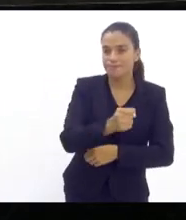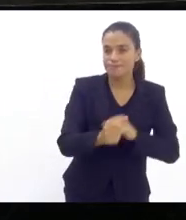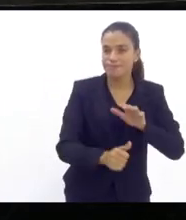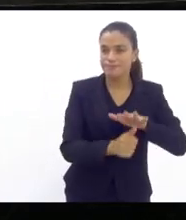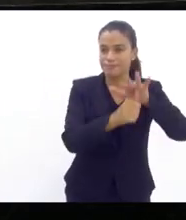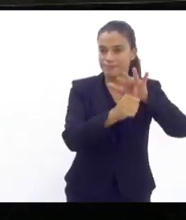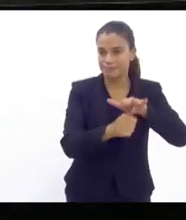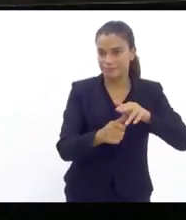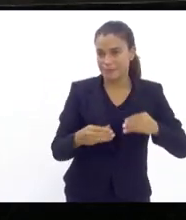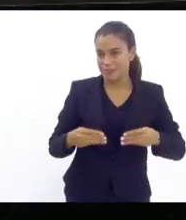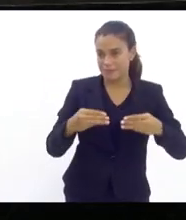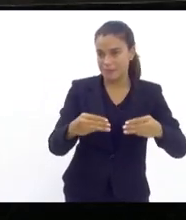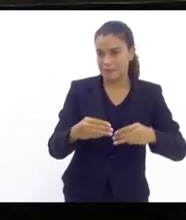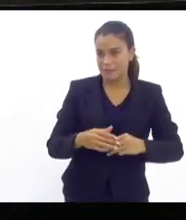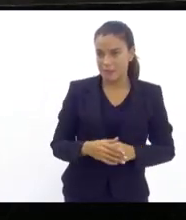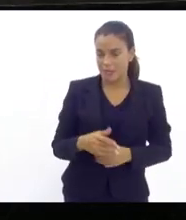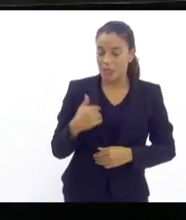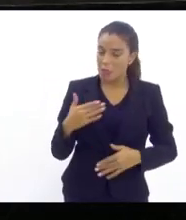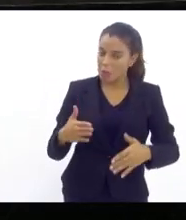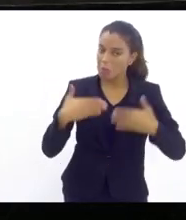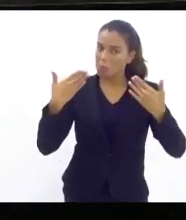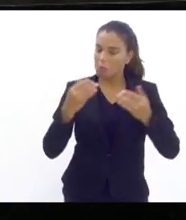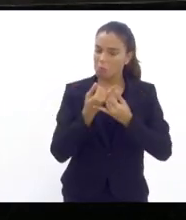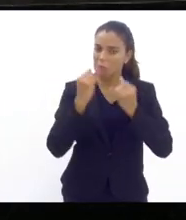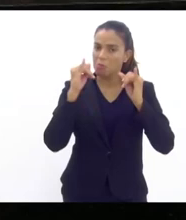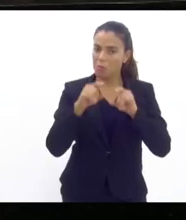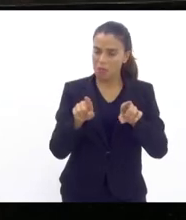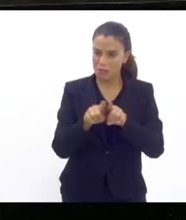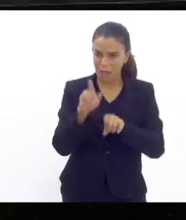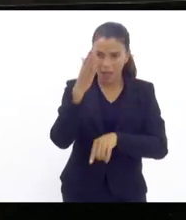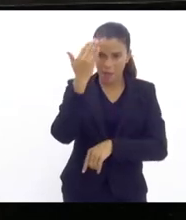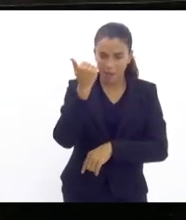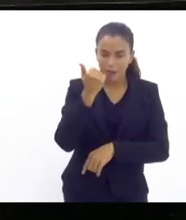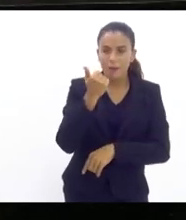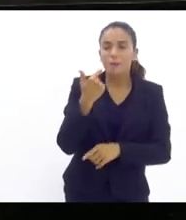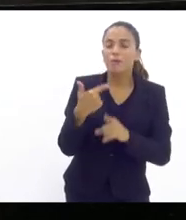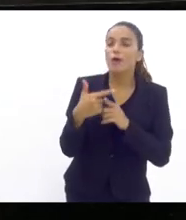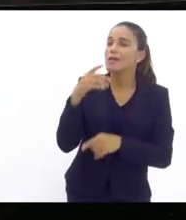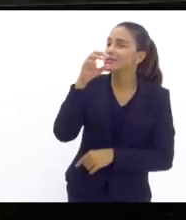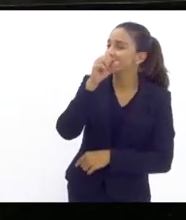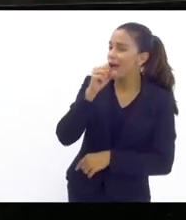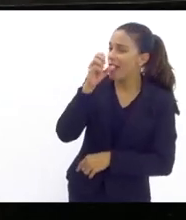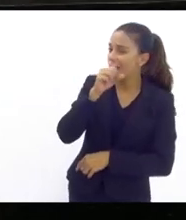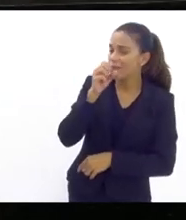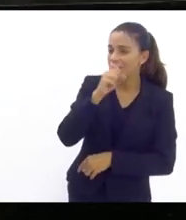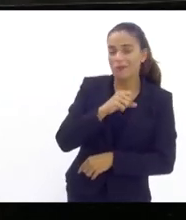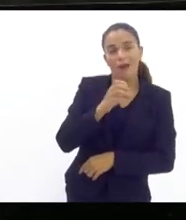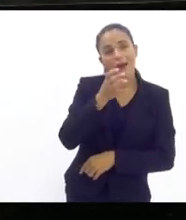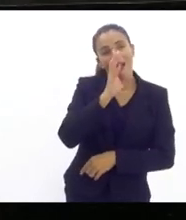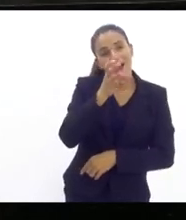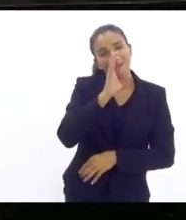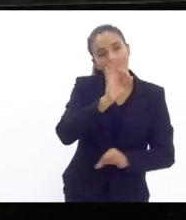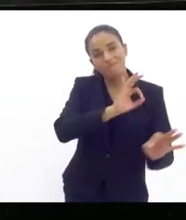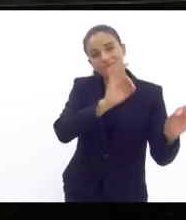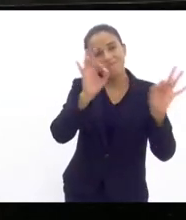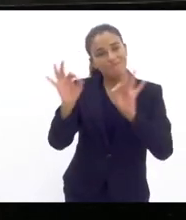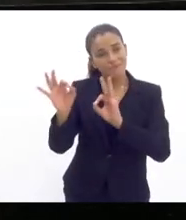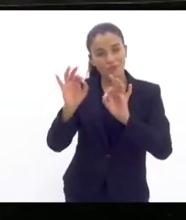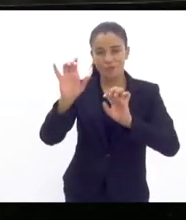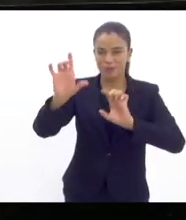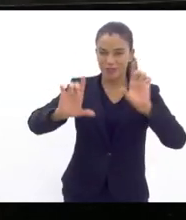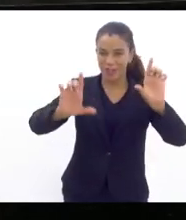e aí fiquei muito surpresa sabe deputado Tandes que no sábado ao assistir os jornais que todos nós